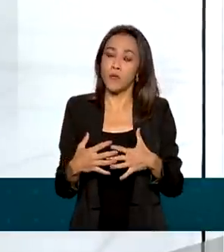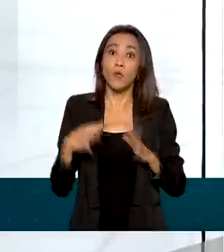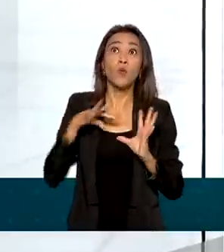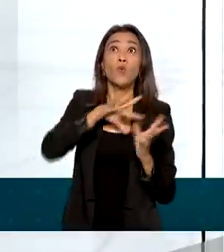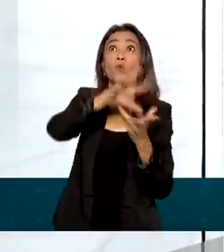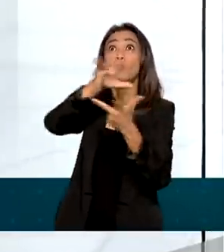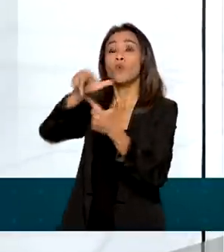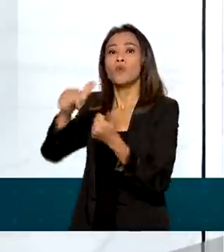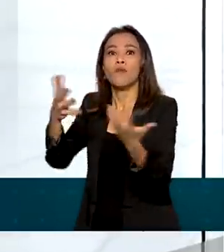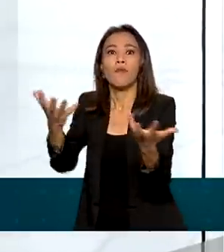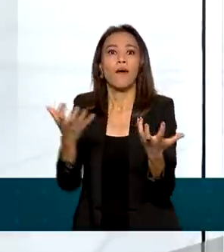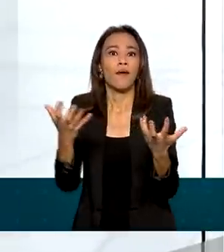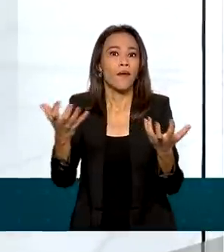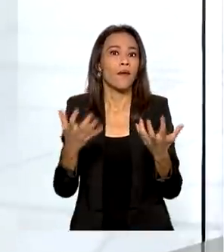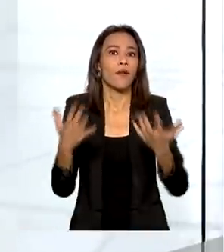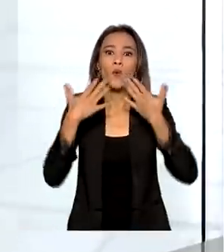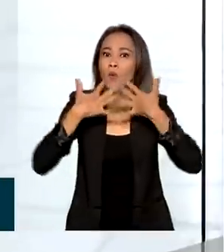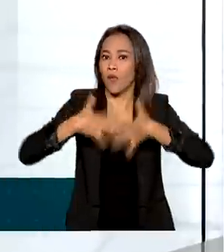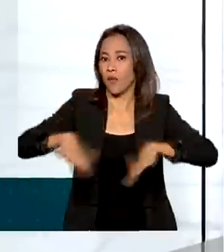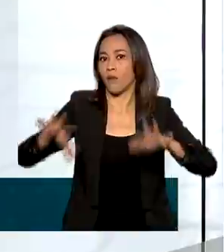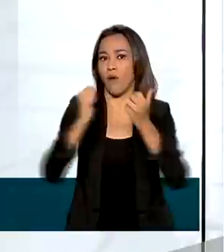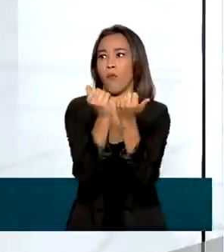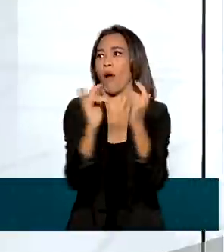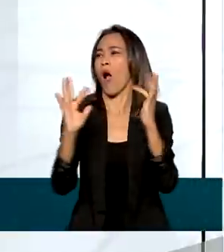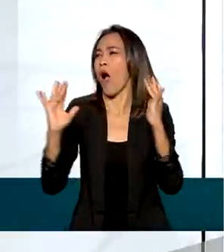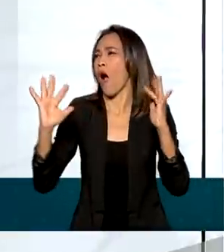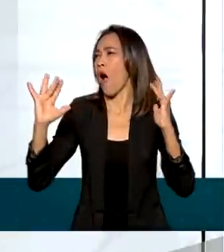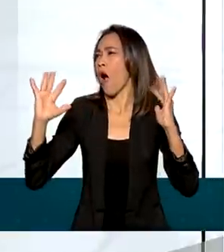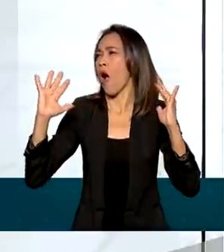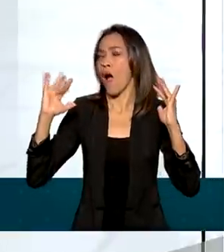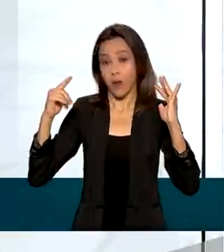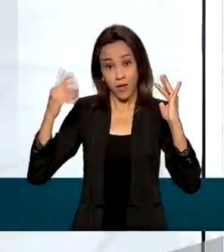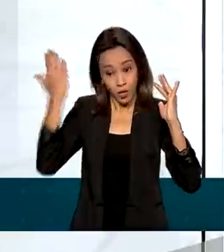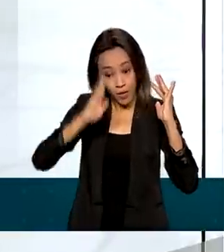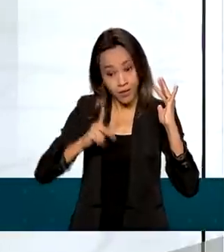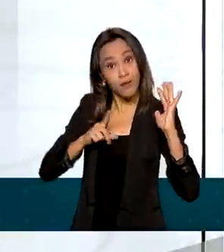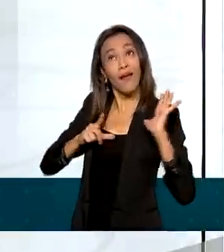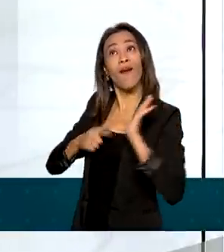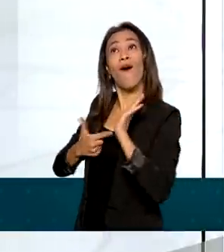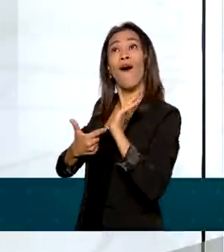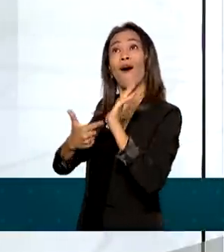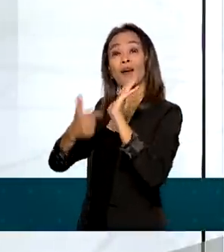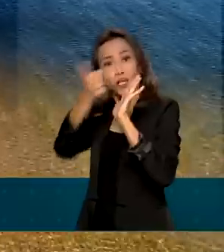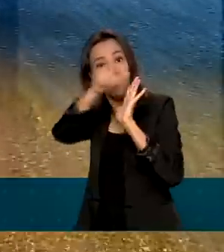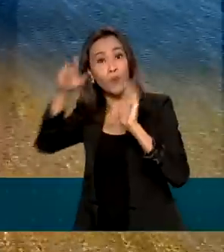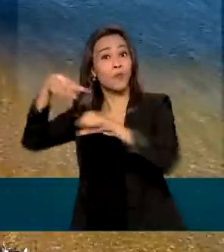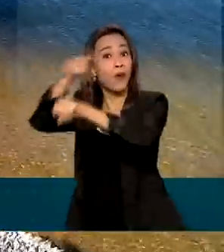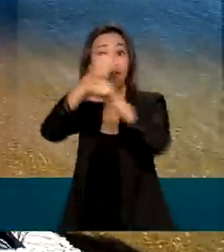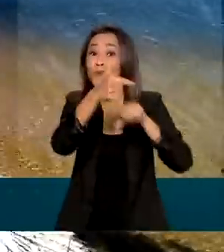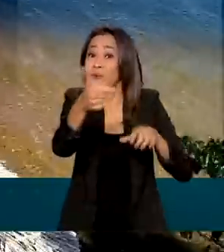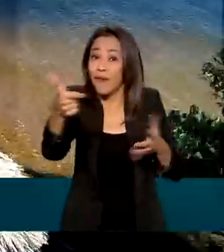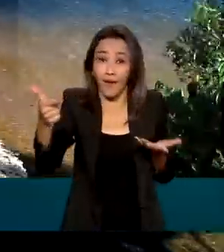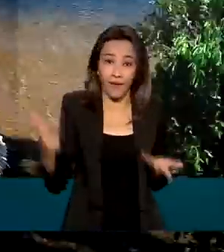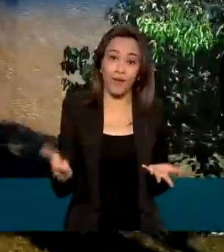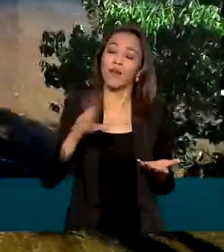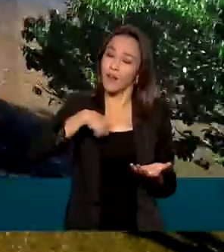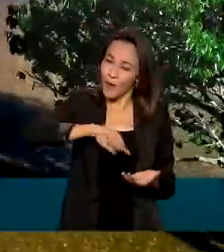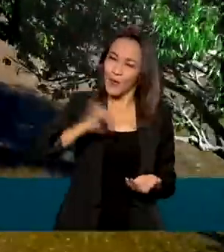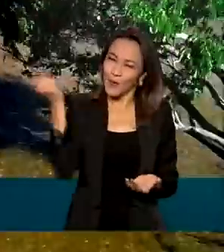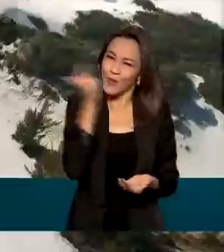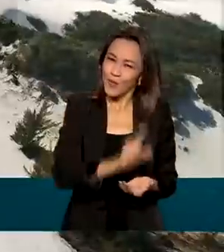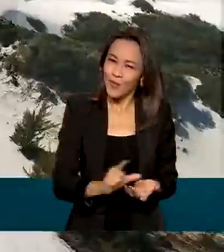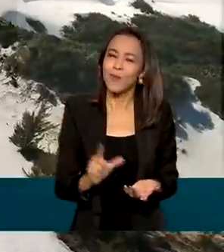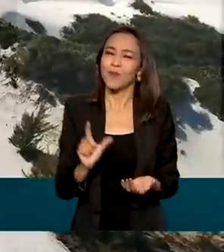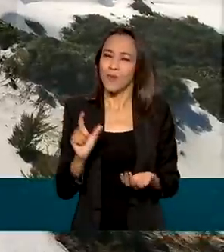mundo todo vai querer turismo de natureza. Vai querer o que o Brasil tem e outros países não têm. Que a gente consiga construir um